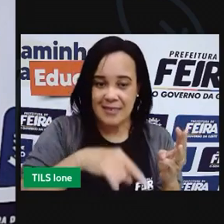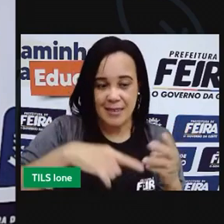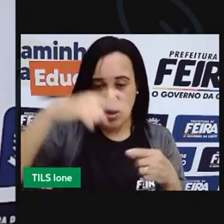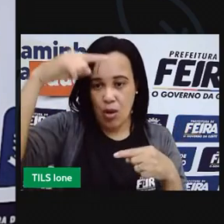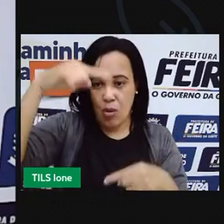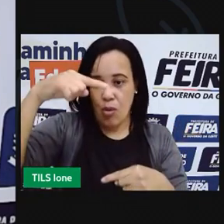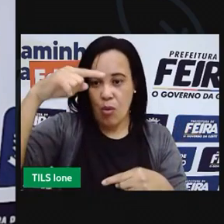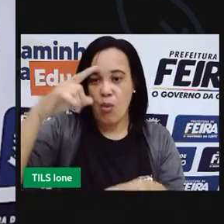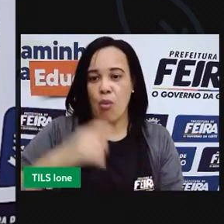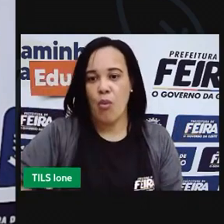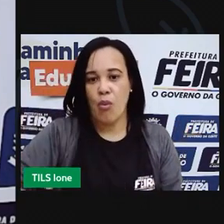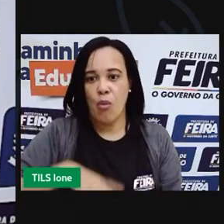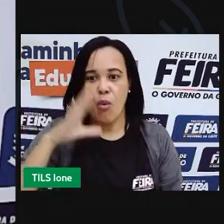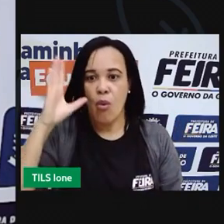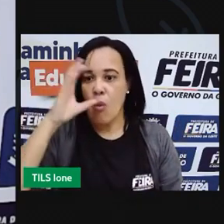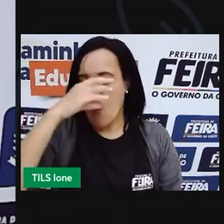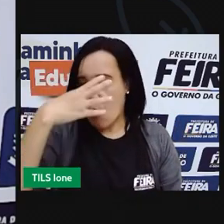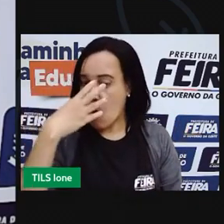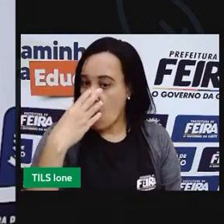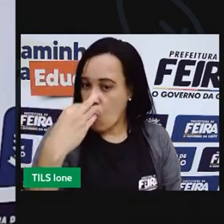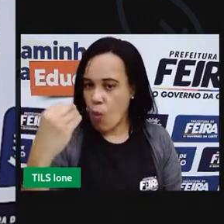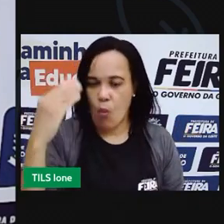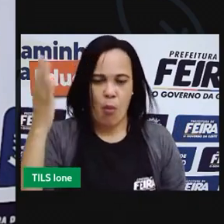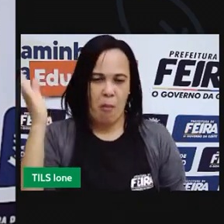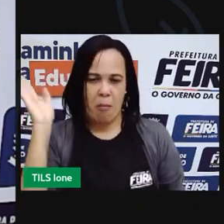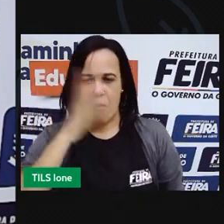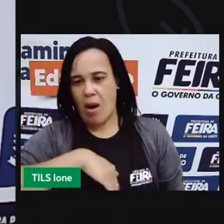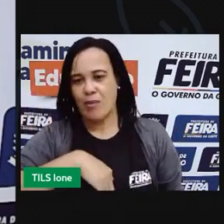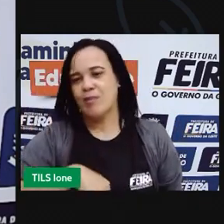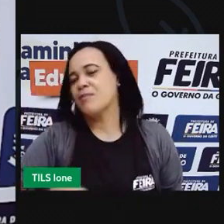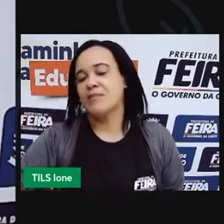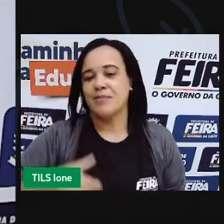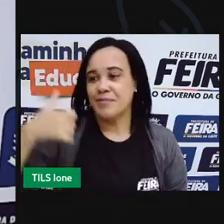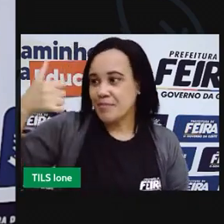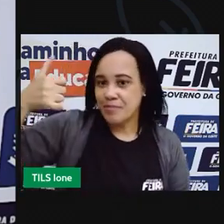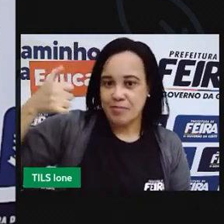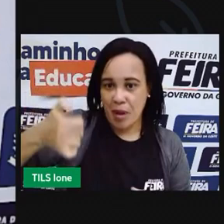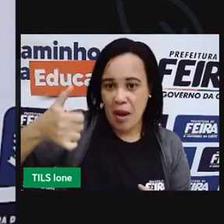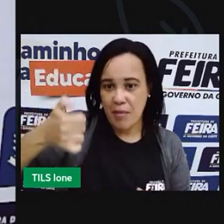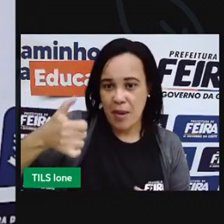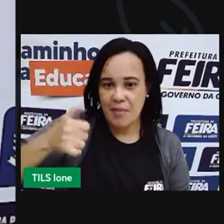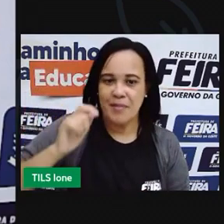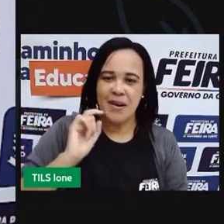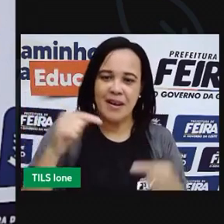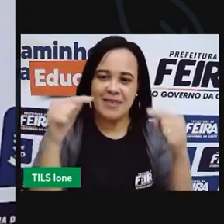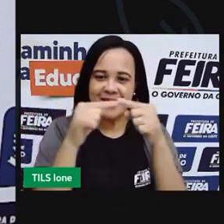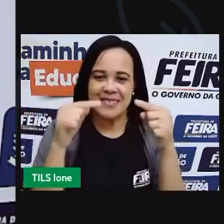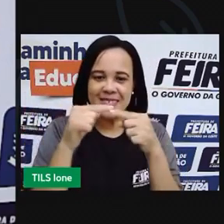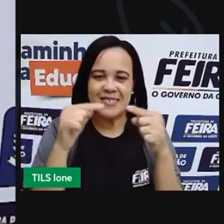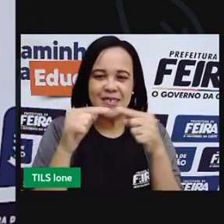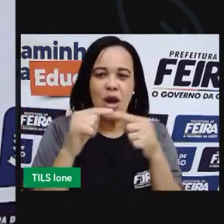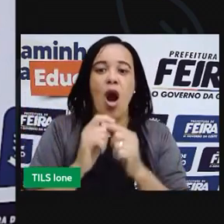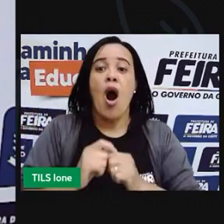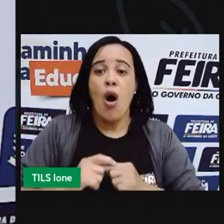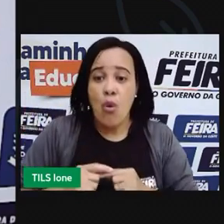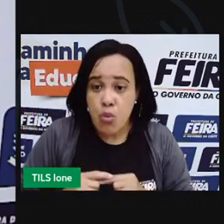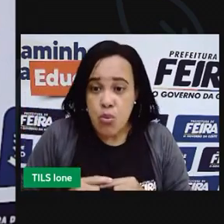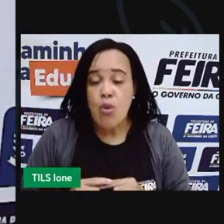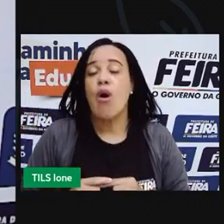mau. E quando eu fizer assim, ó, com o borrifador, você já sabe. Olha a metáfora, tá